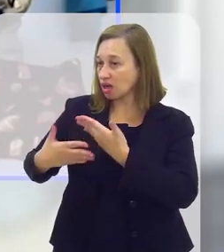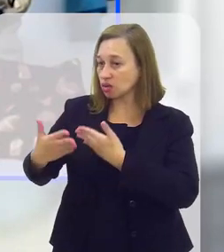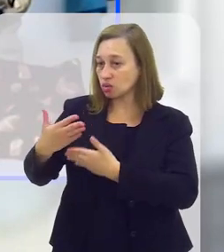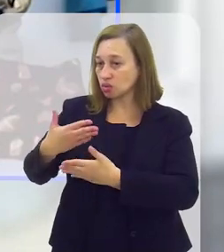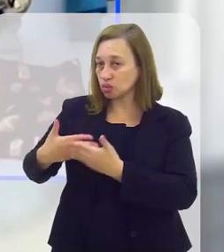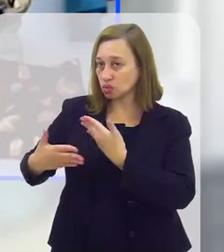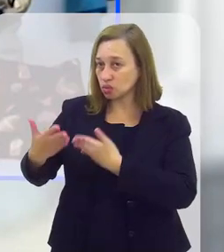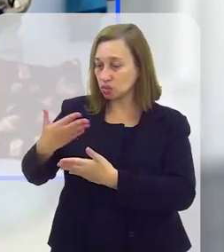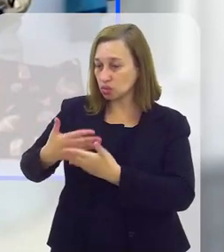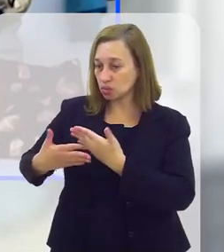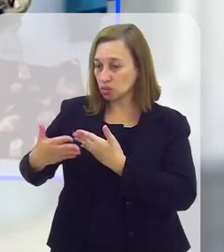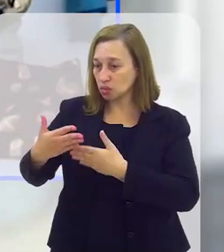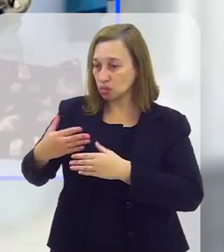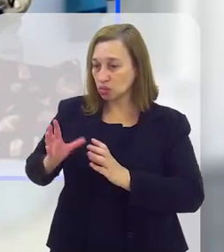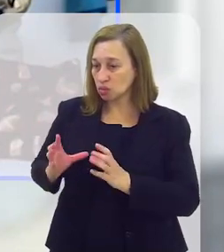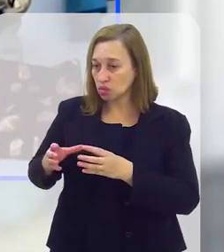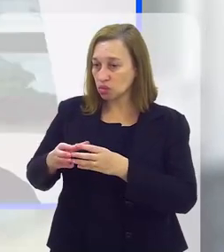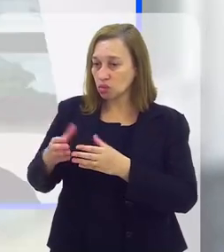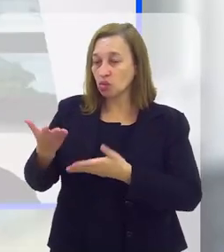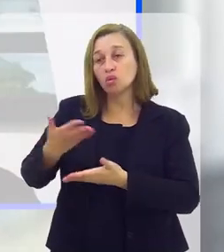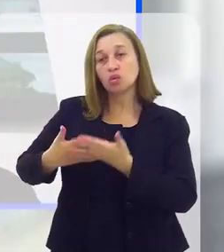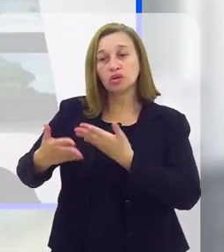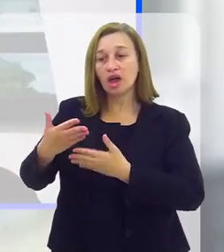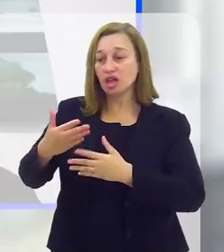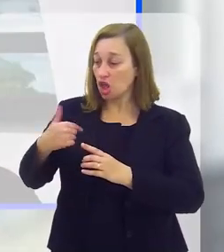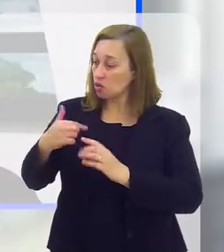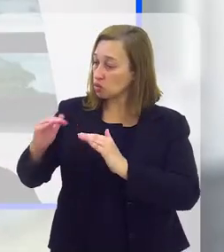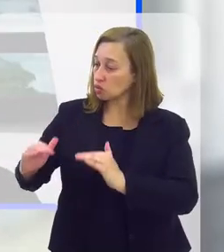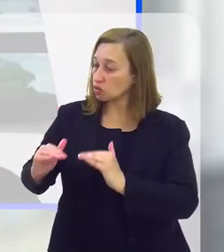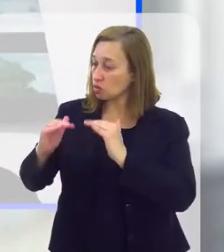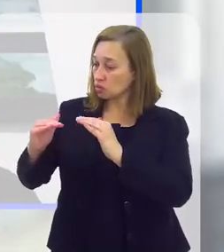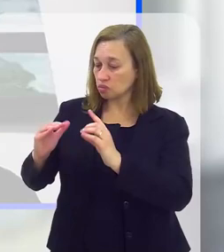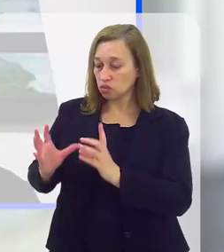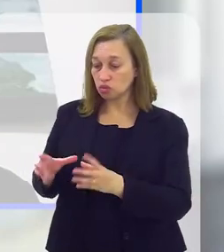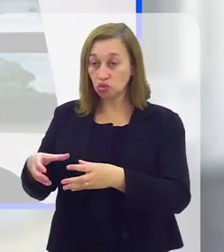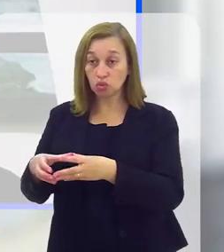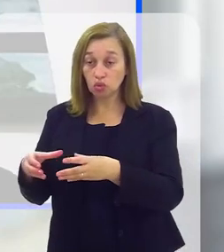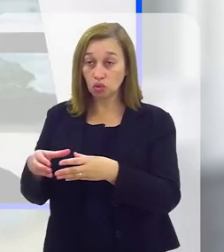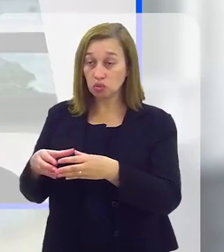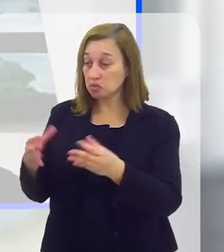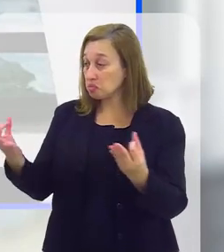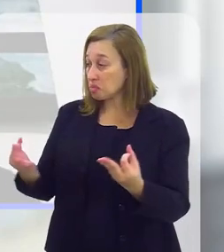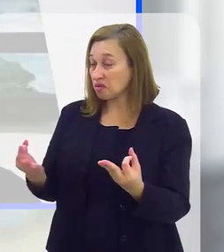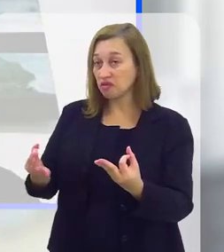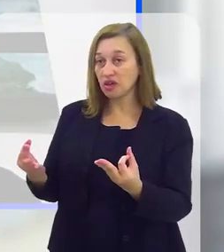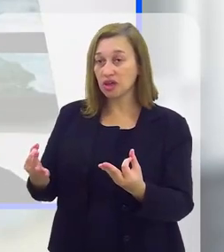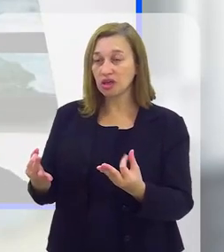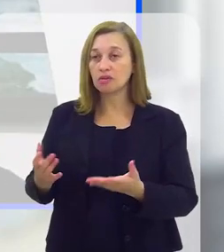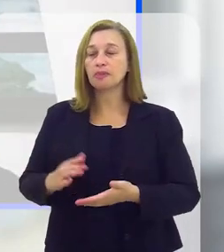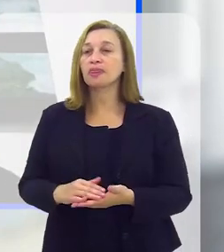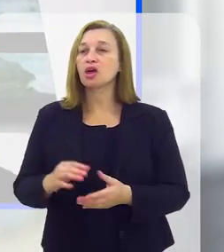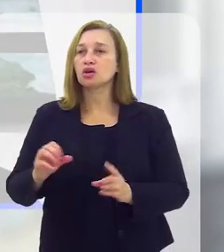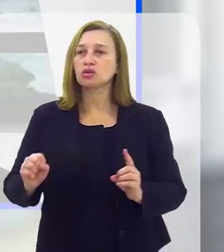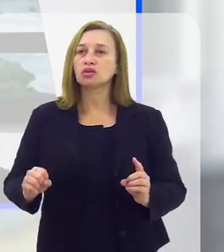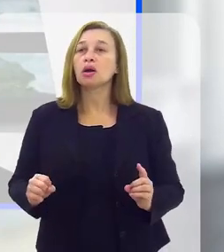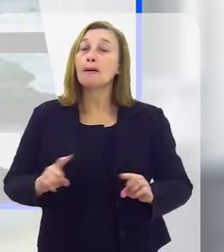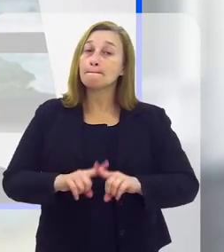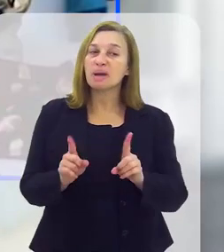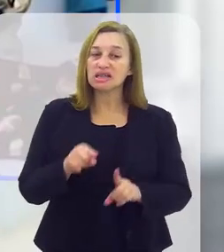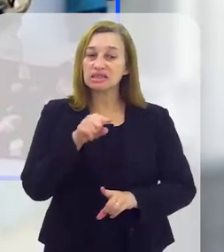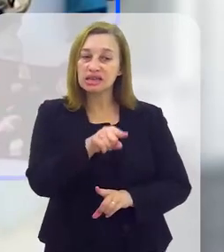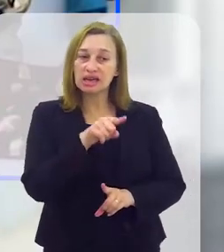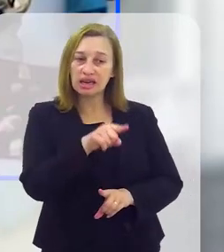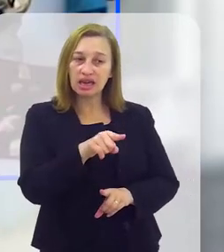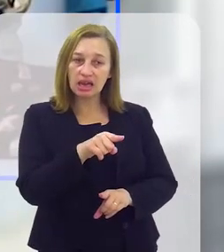ló, por quê? Porque eu sou de uma categoria social elitizada, eu sou considerado cidadão,